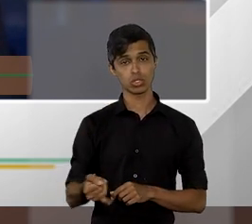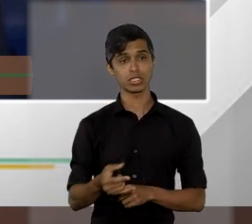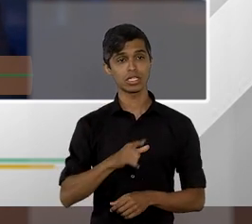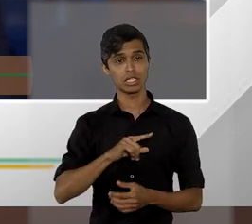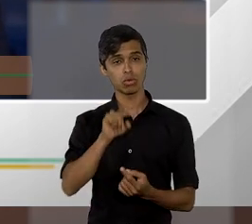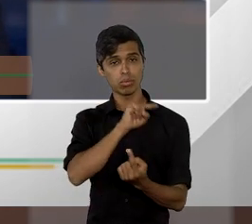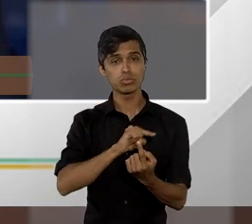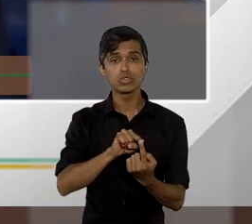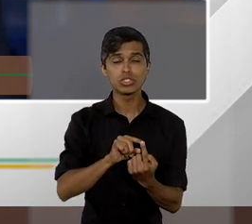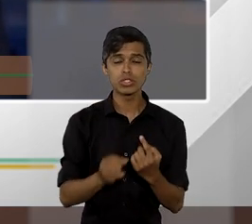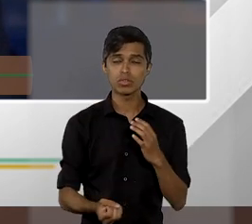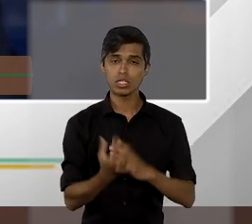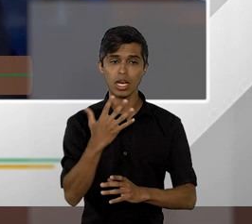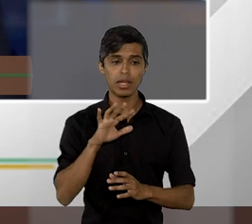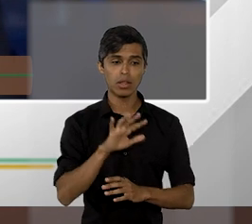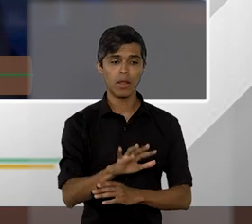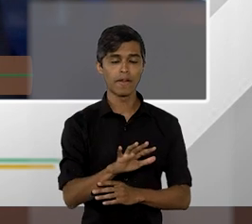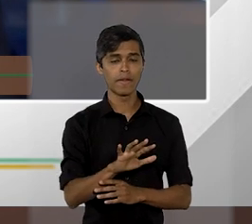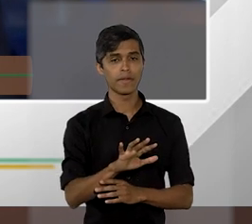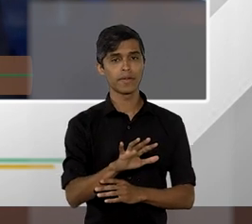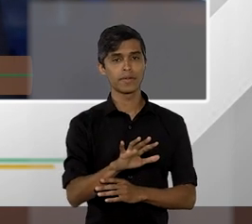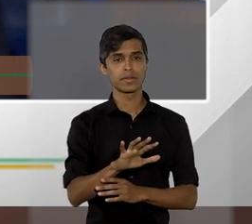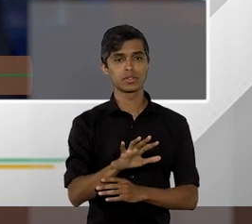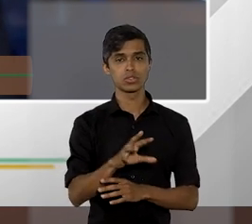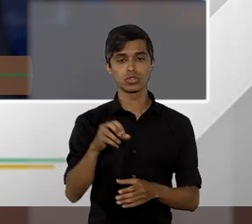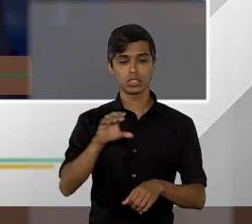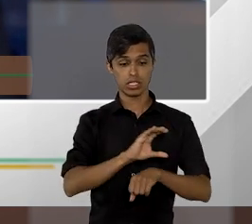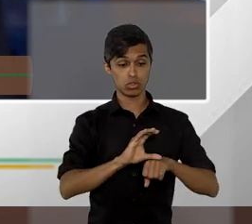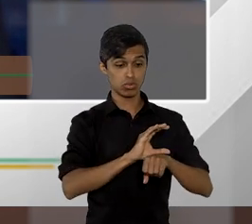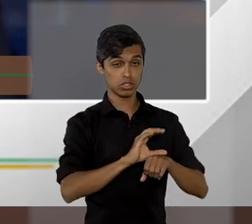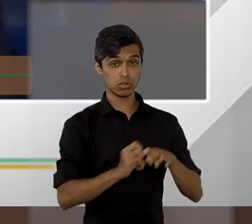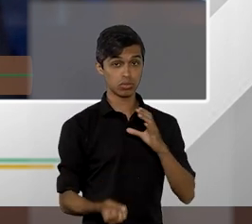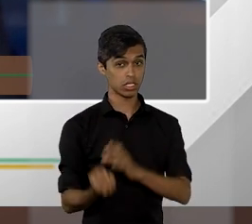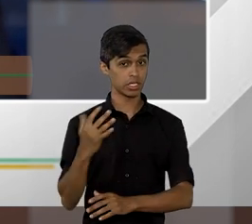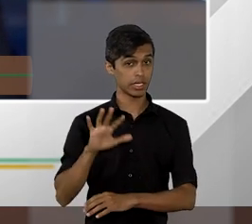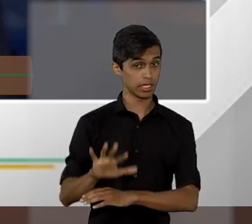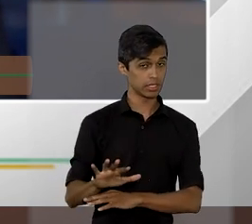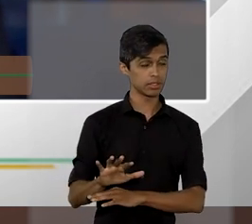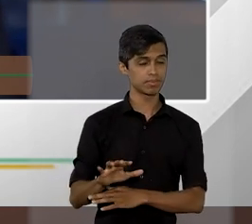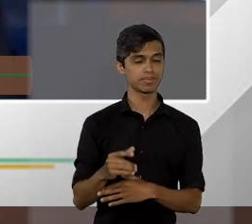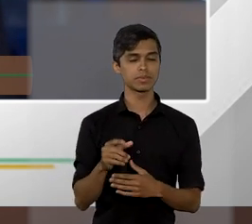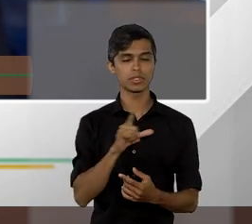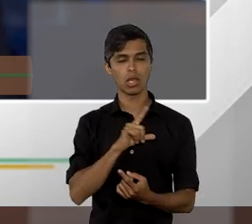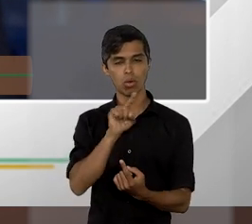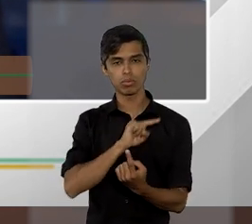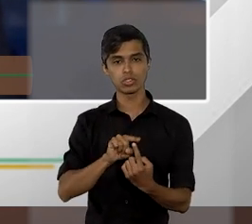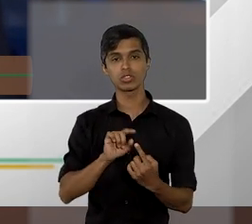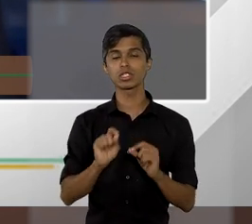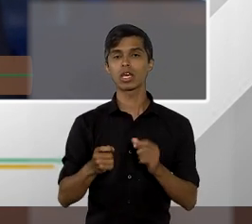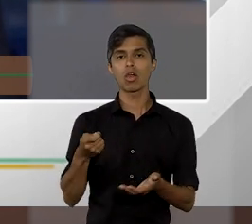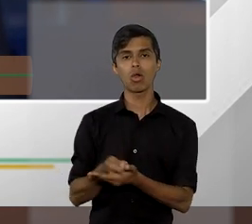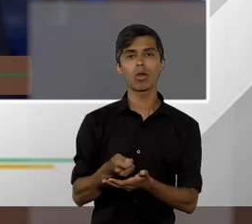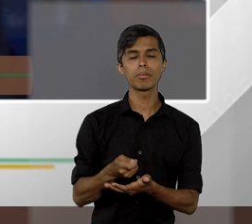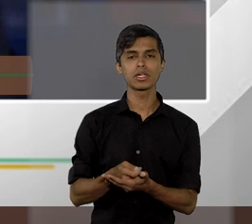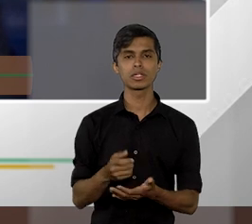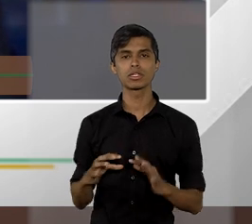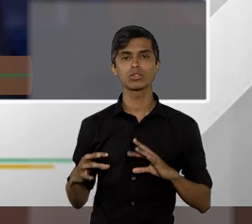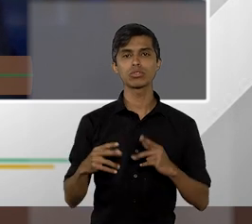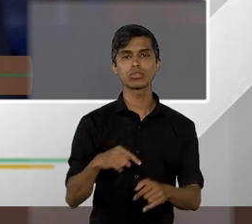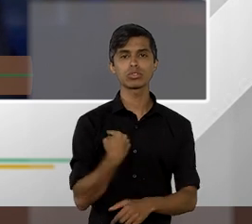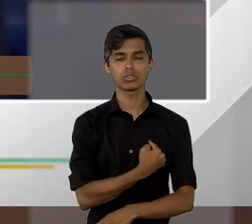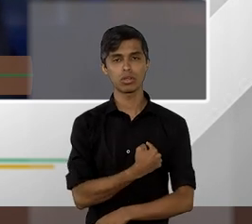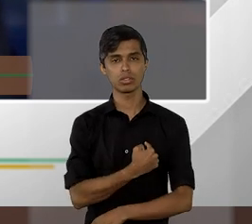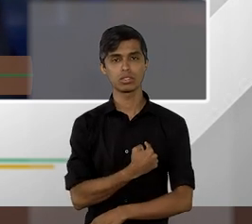uma destinação já pela Constituição, que de certa maneira exige de todos nós